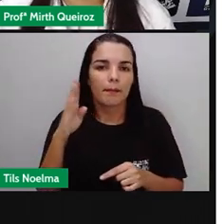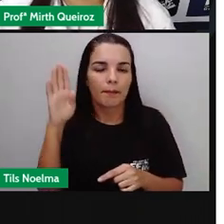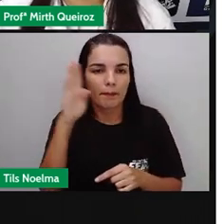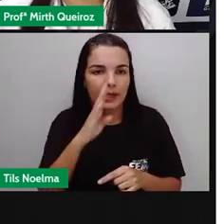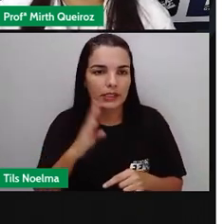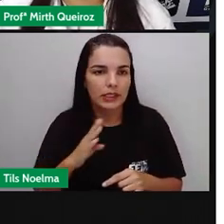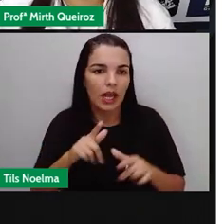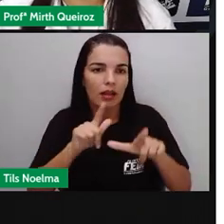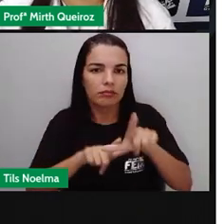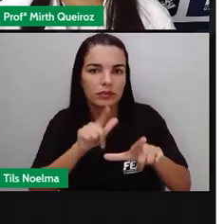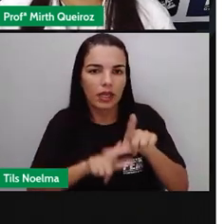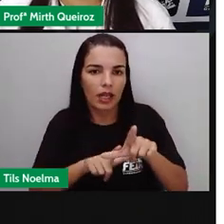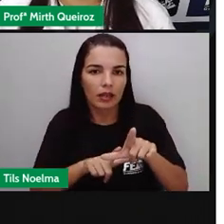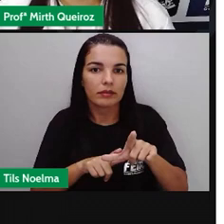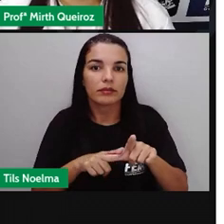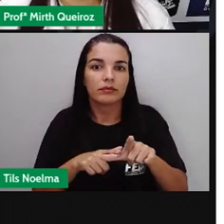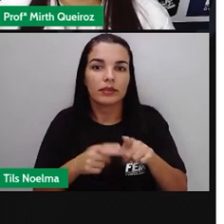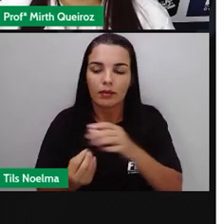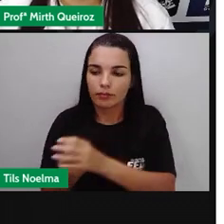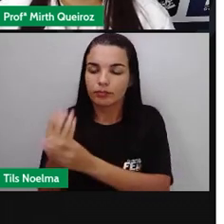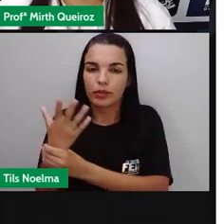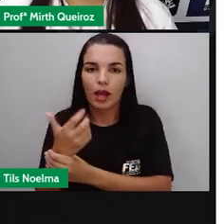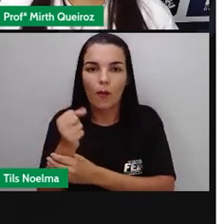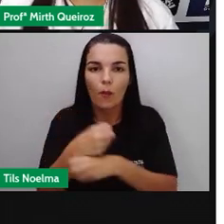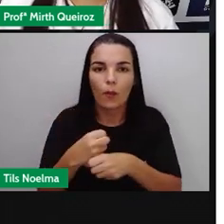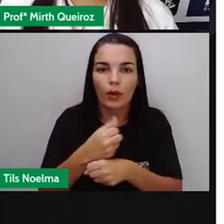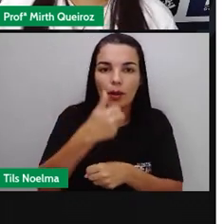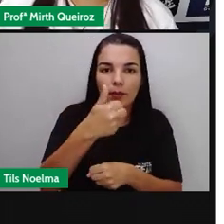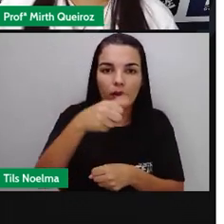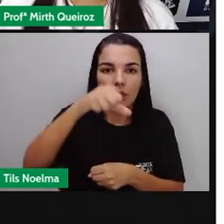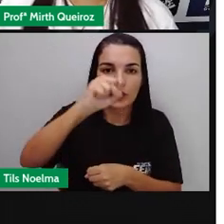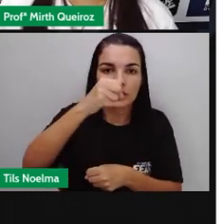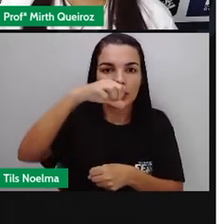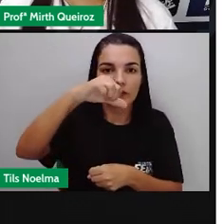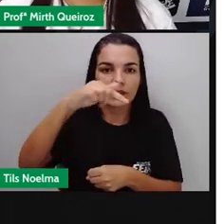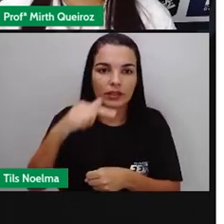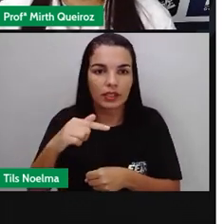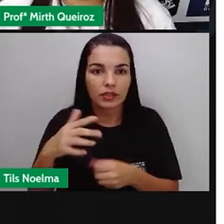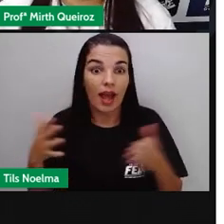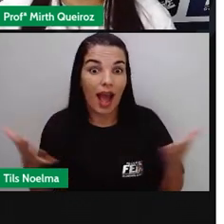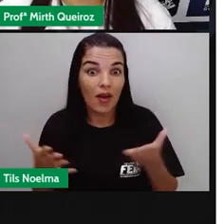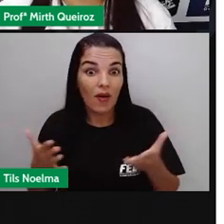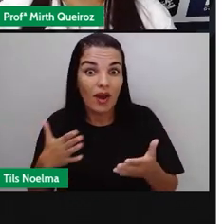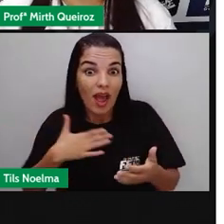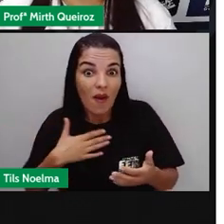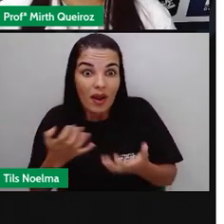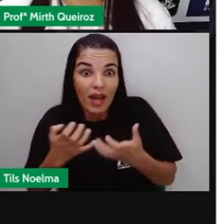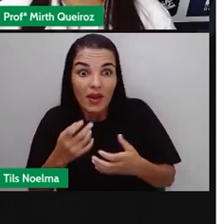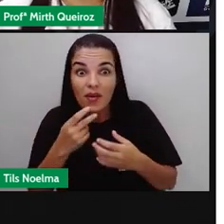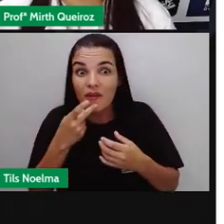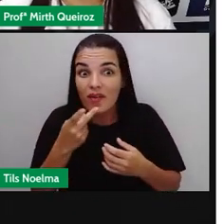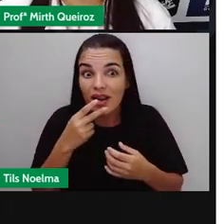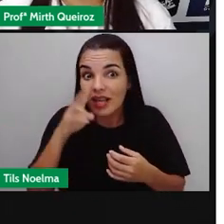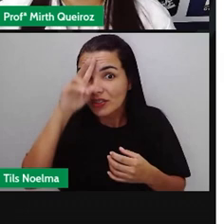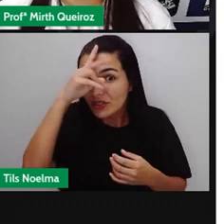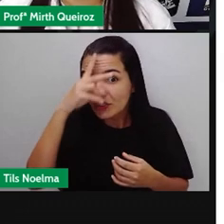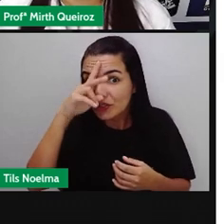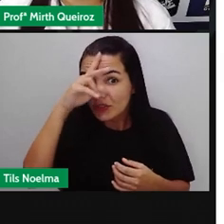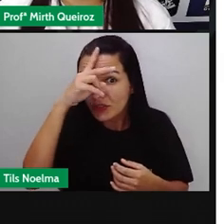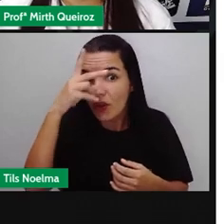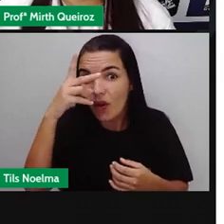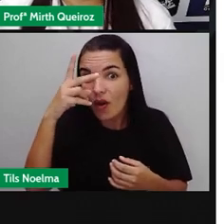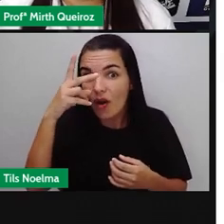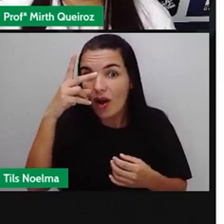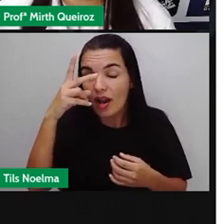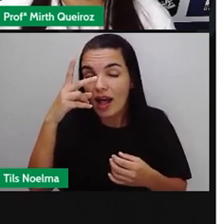fundada em 1897. Agora, eu quero contar as histórias da beira dos cais